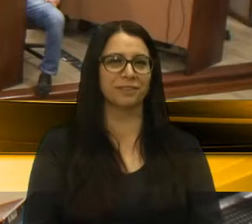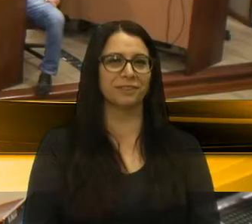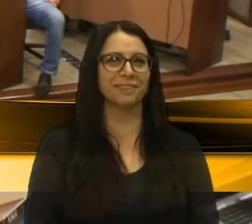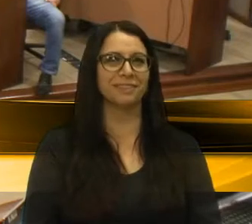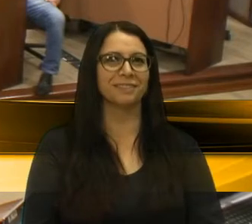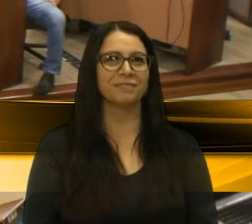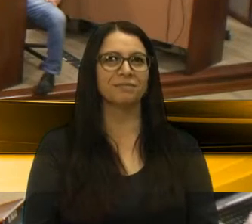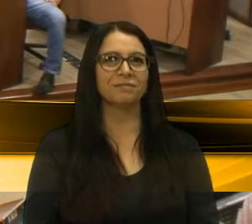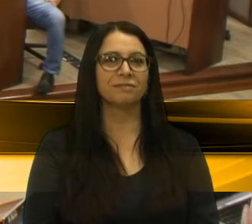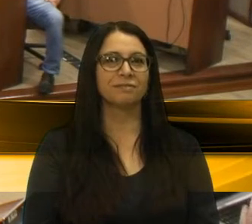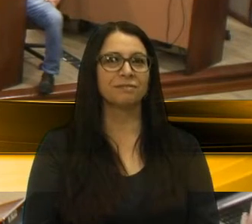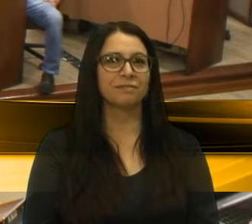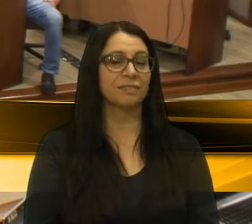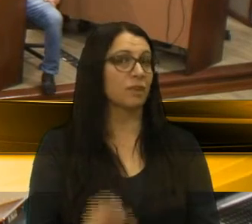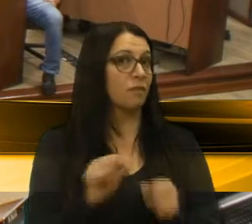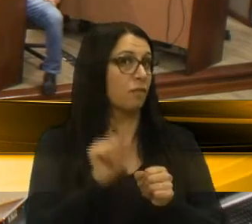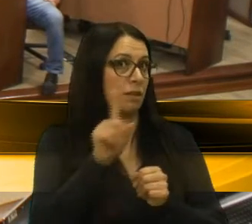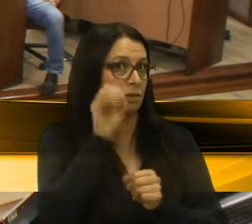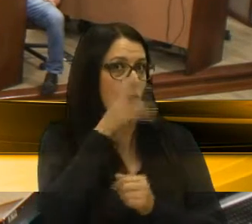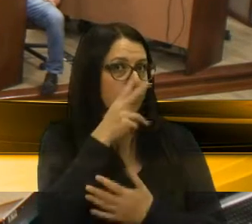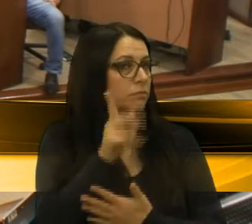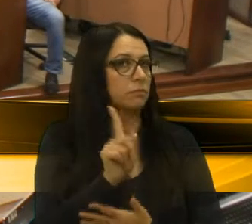Não faça que nem o Fiúza, então, né?